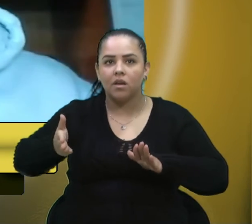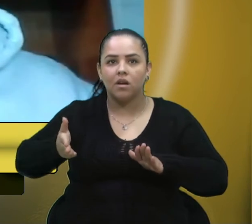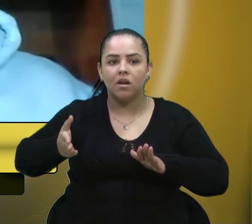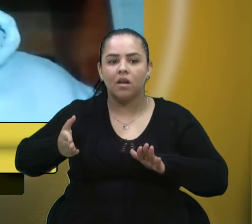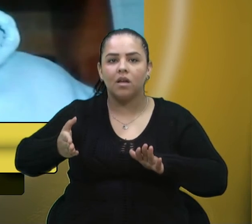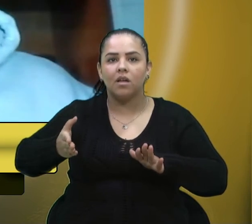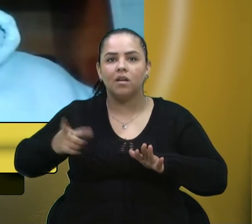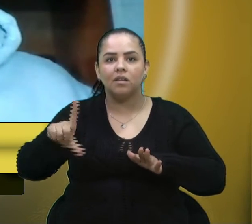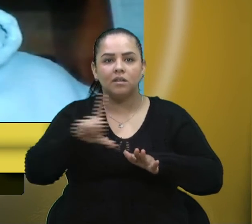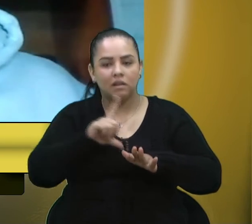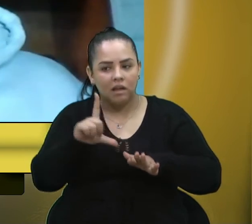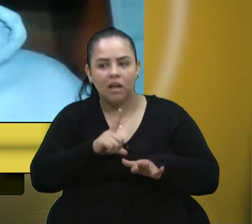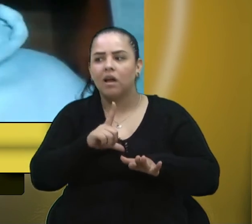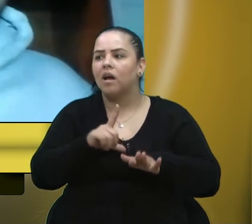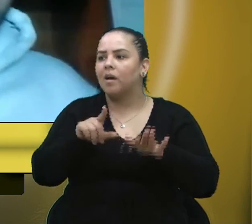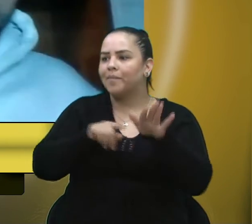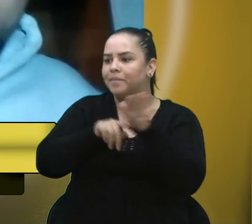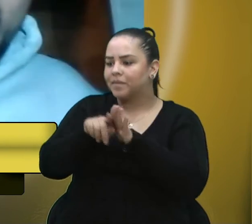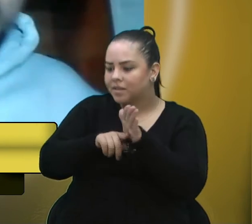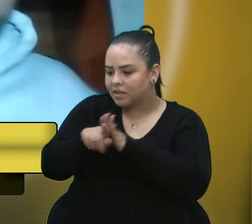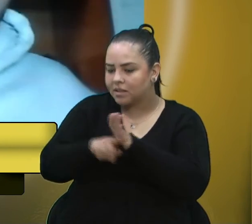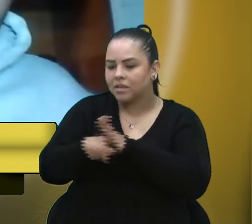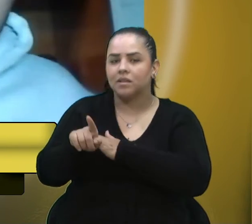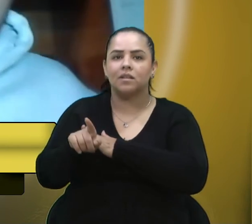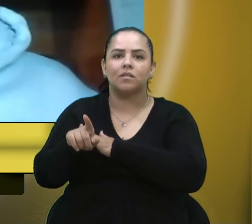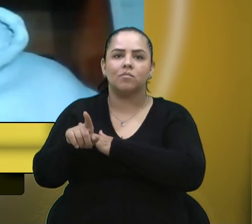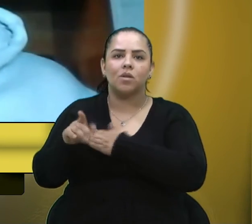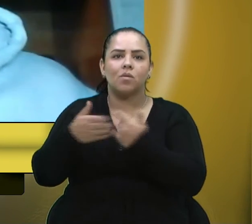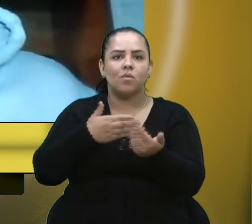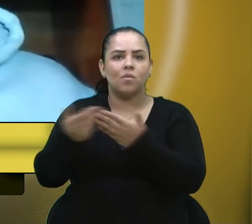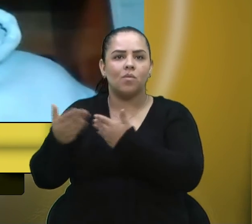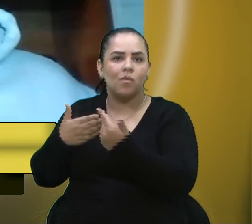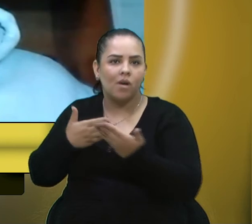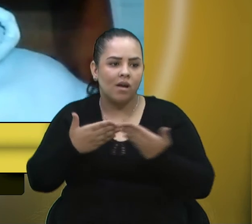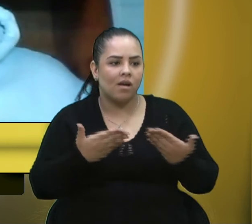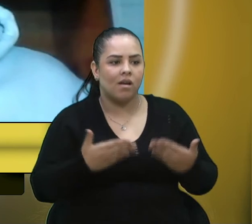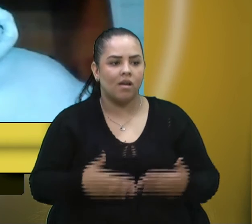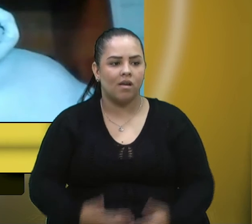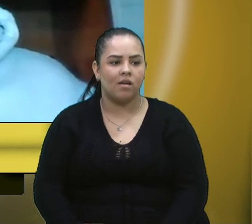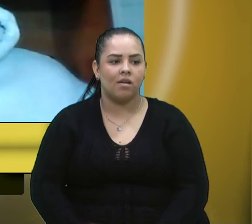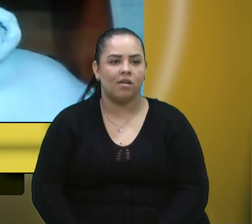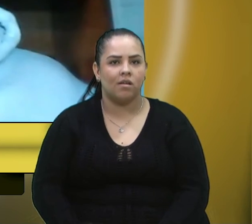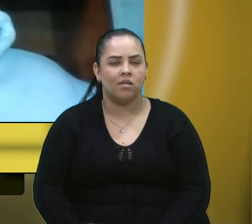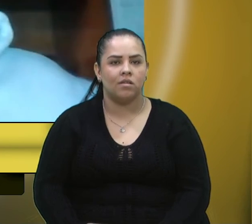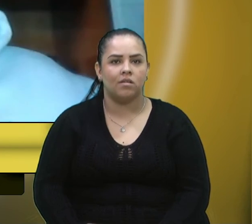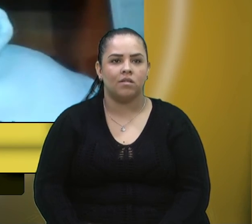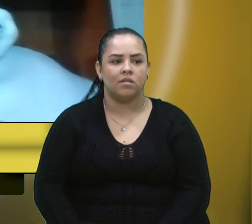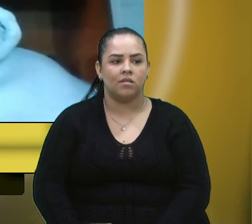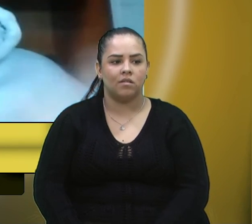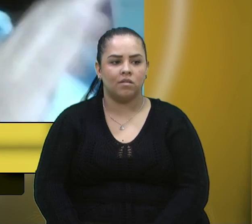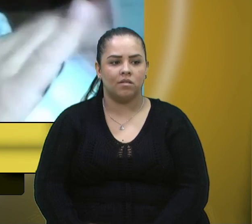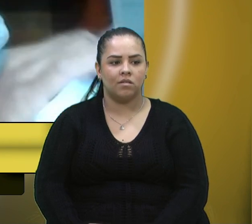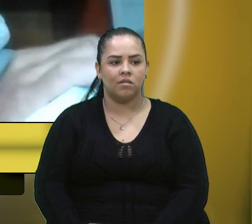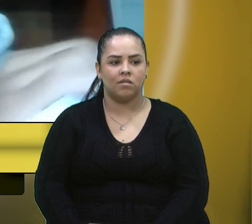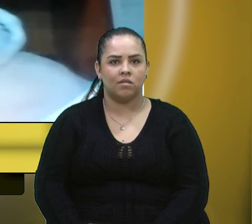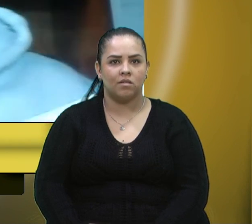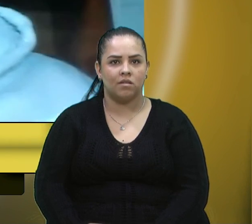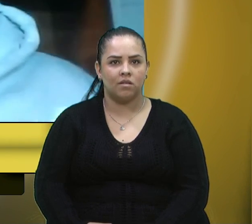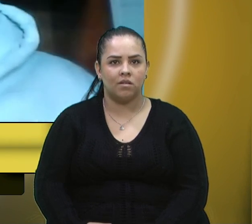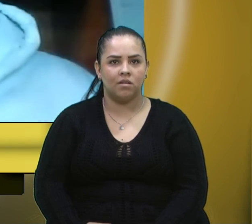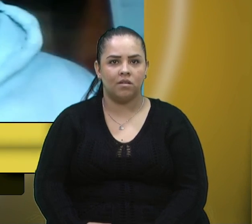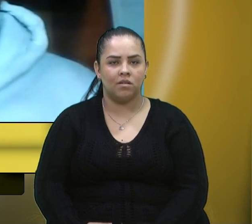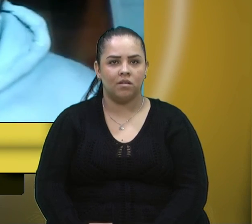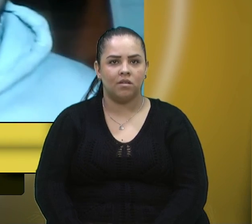consultado para qualquer alteração que lhe envolva. Por isso, o meu voto